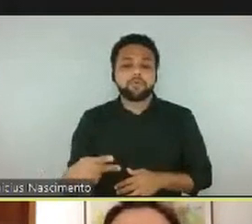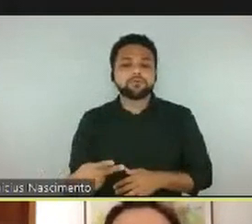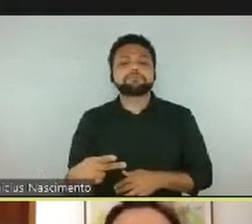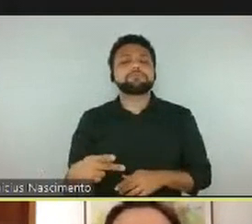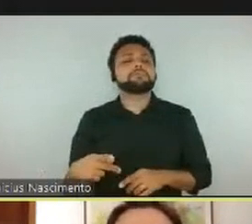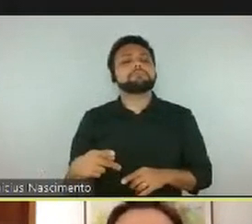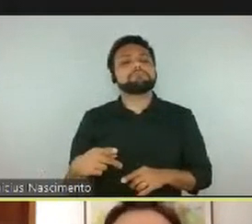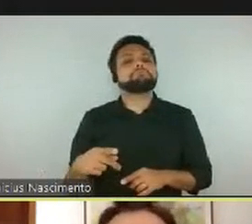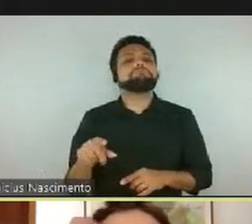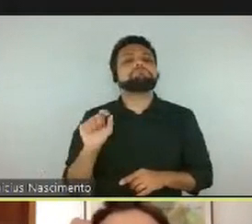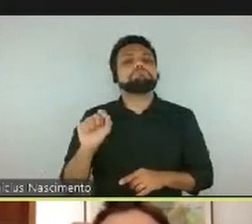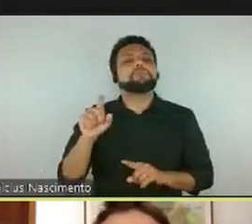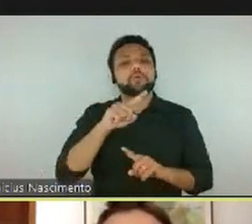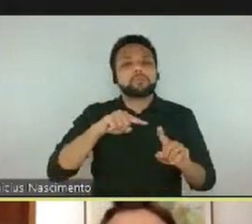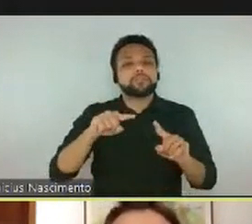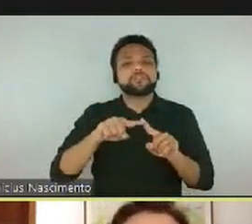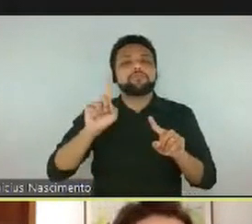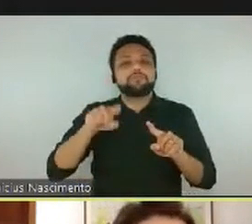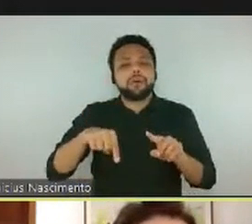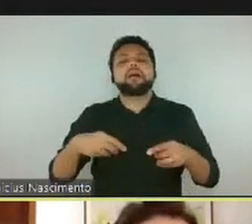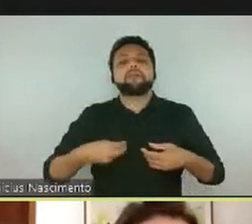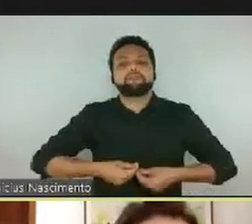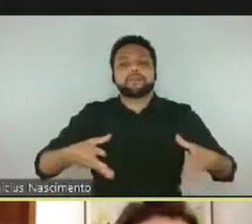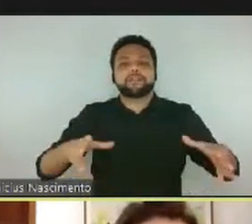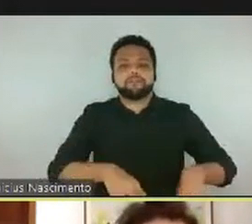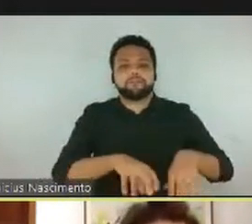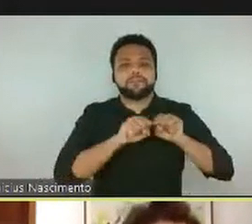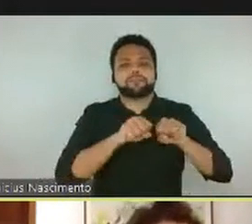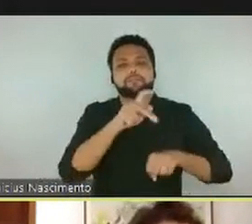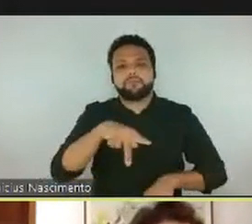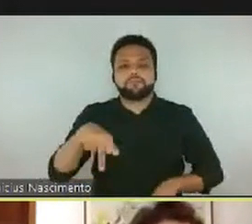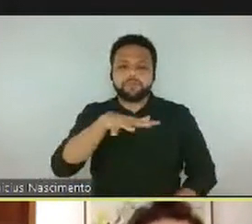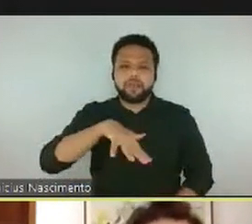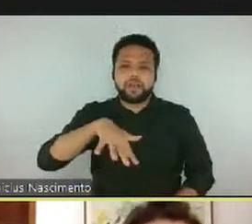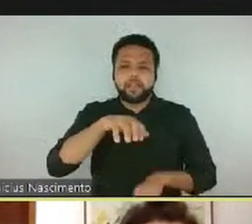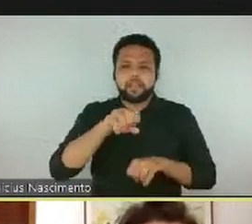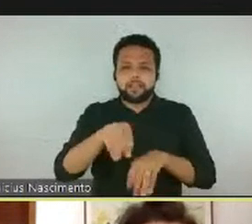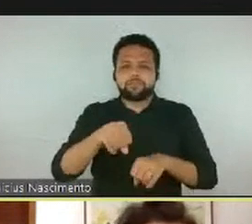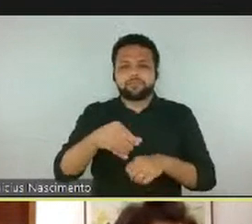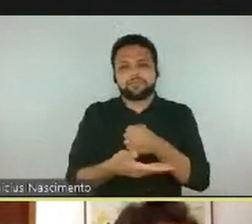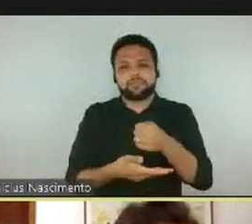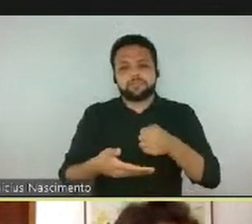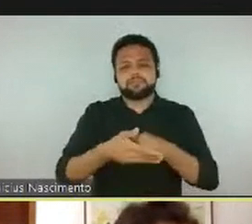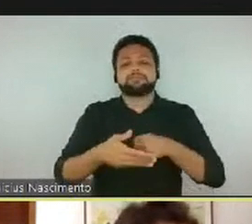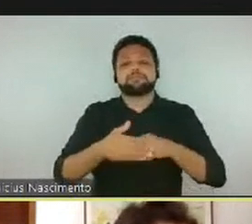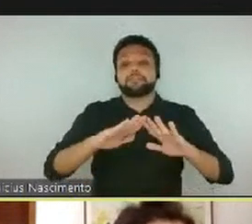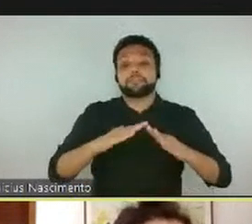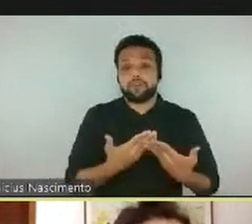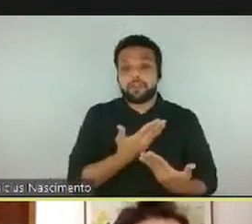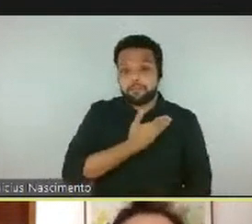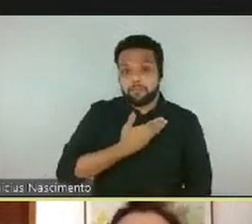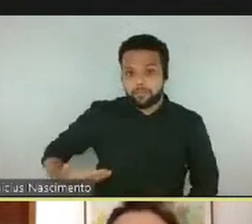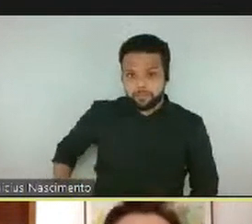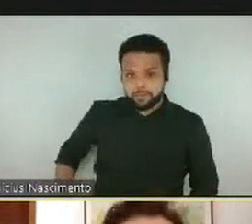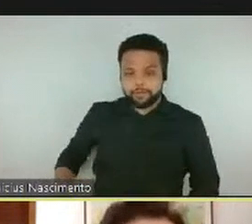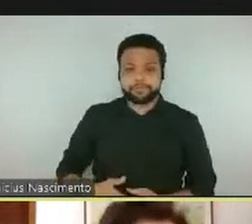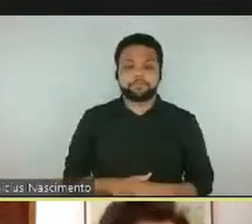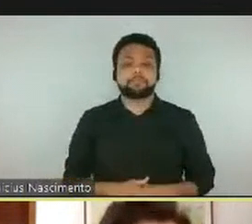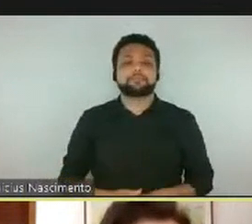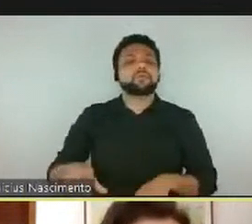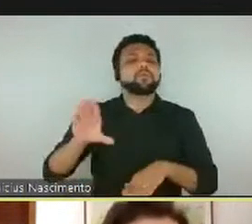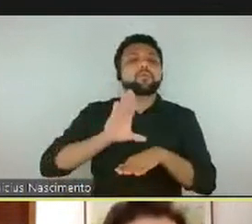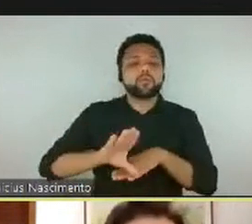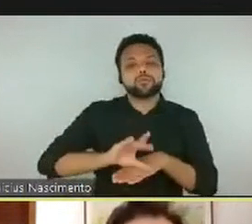de educação básica das redes públicas de ensino. Esses cursos são